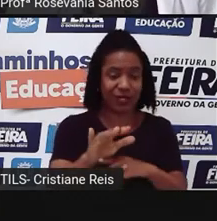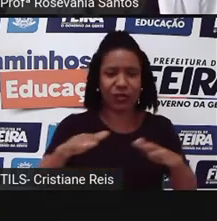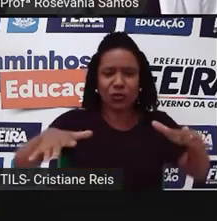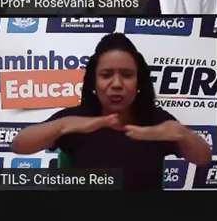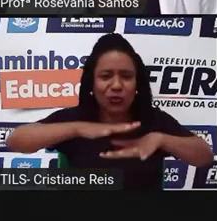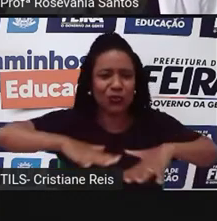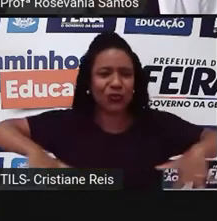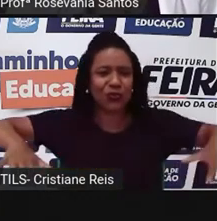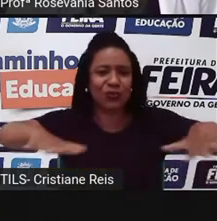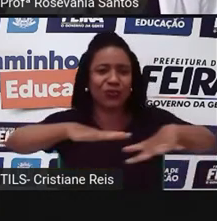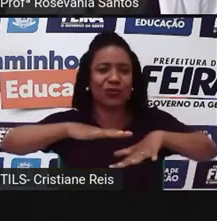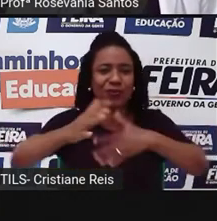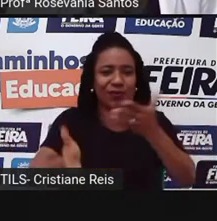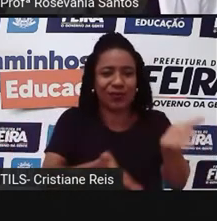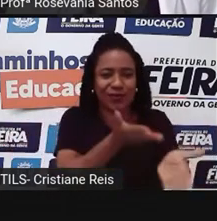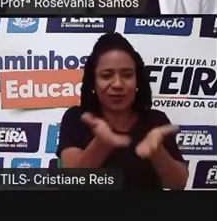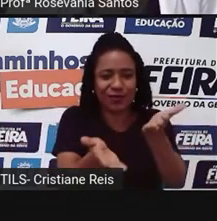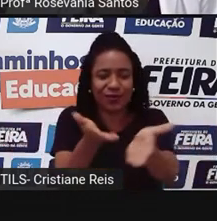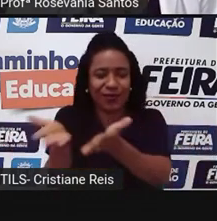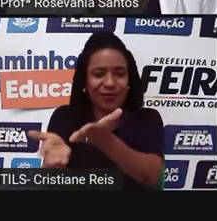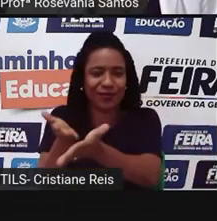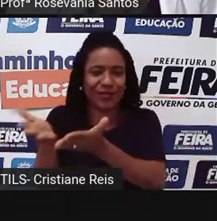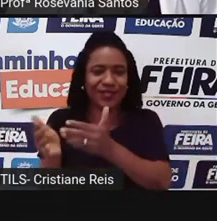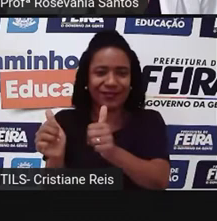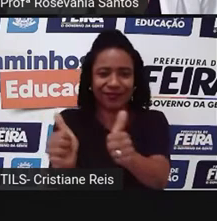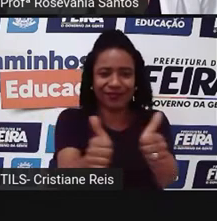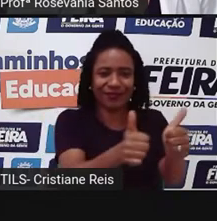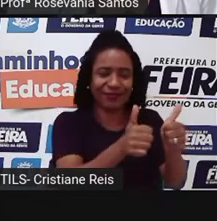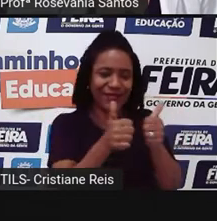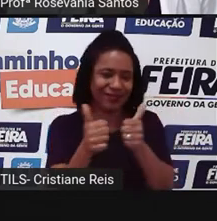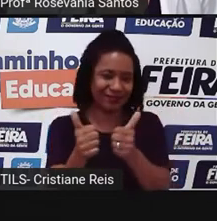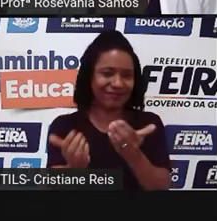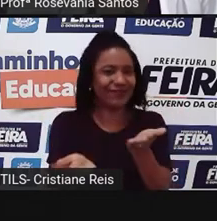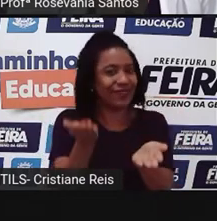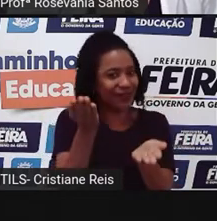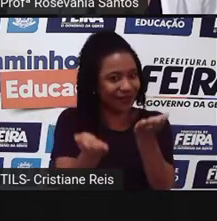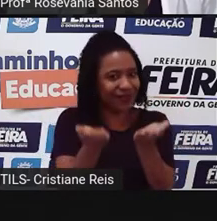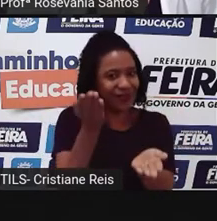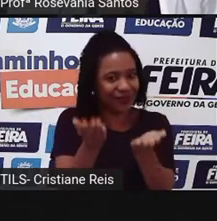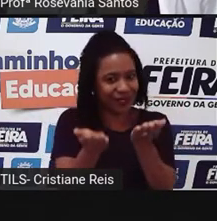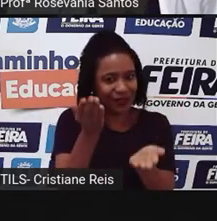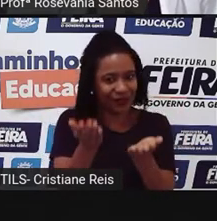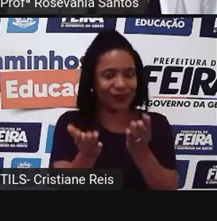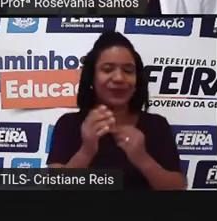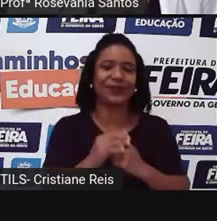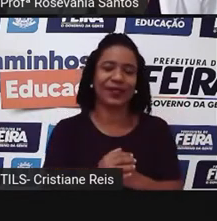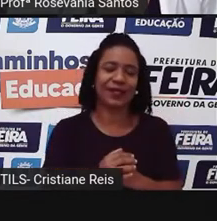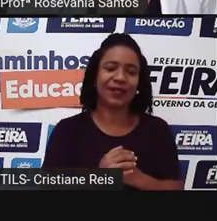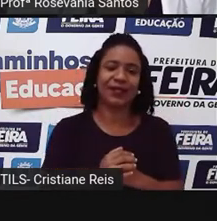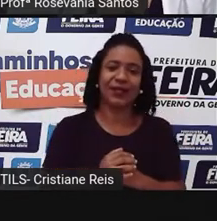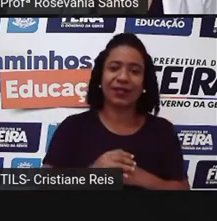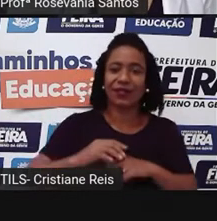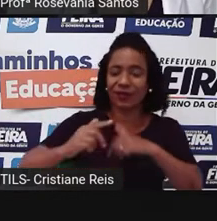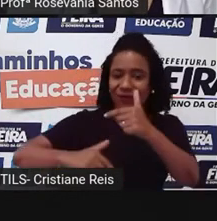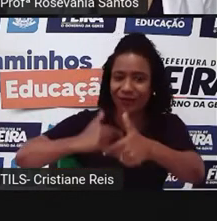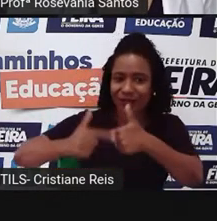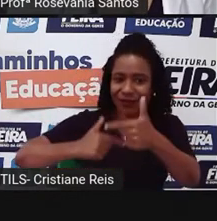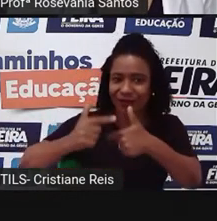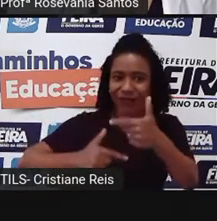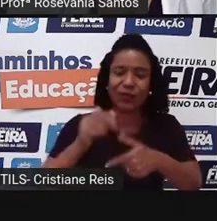como com o equilíbrio ambiental. Então, ou seja, eu vou produzir sem